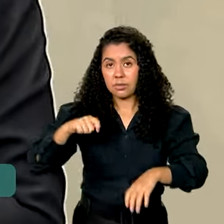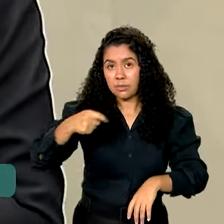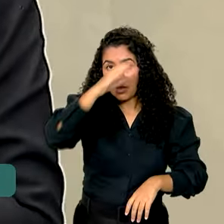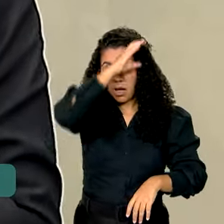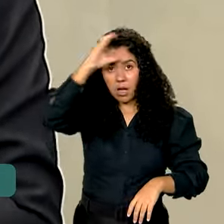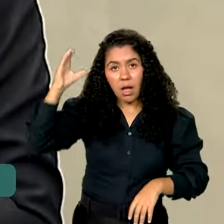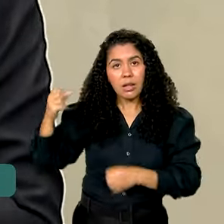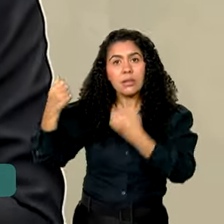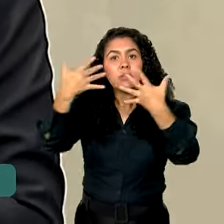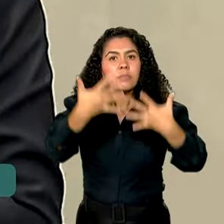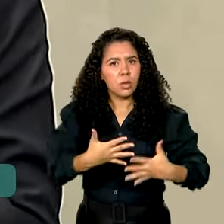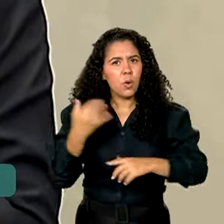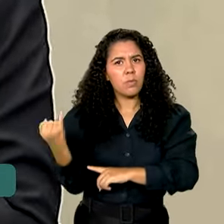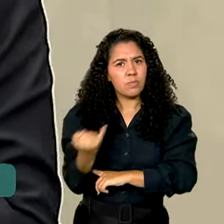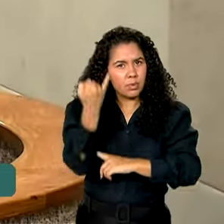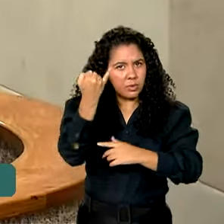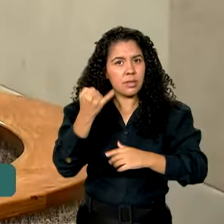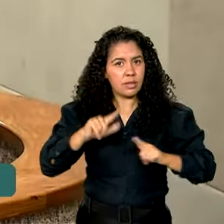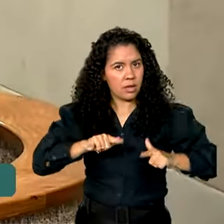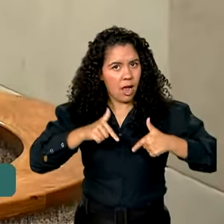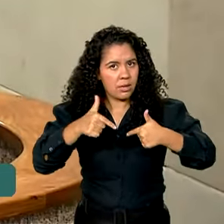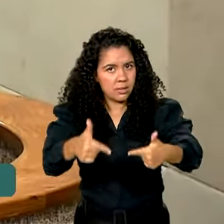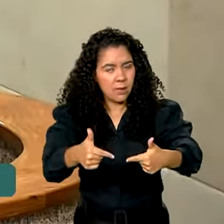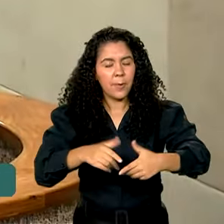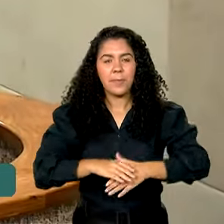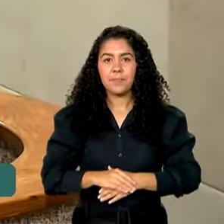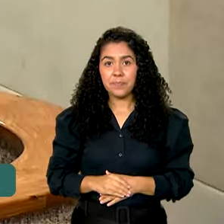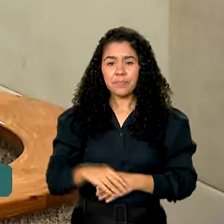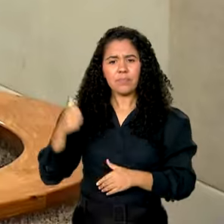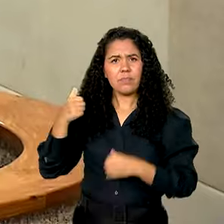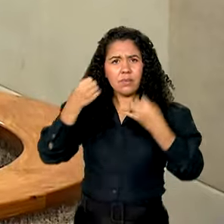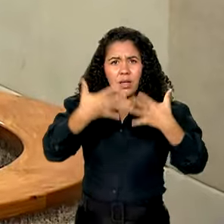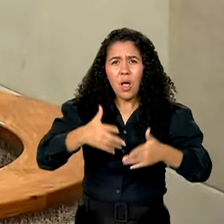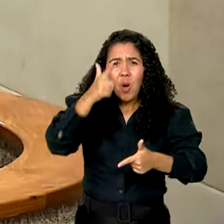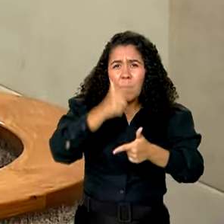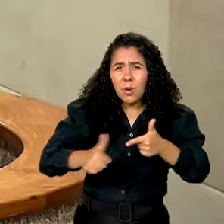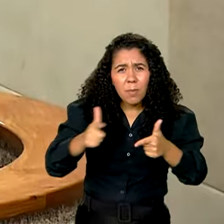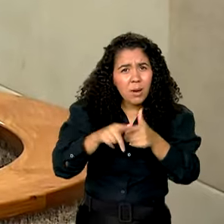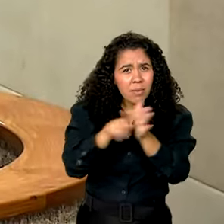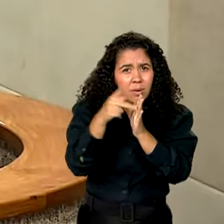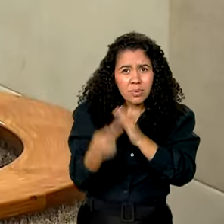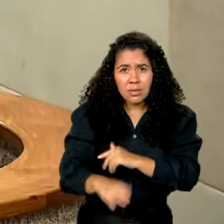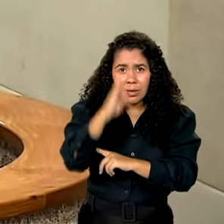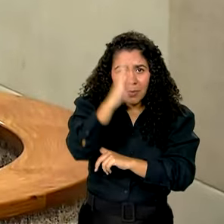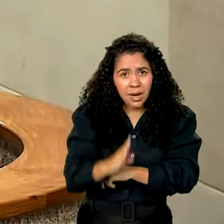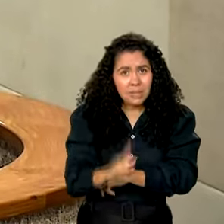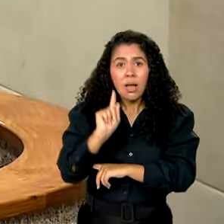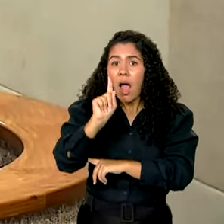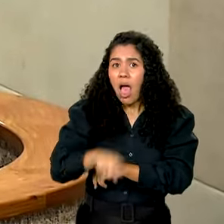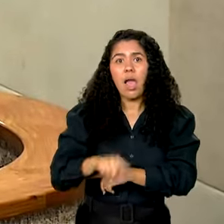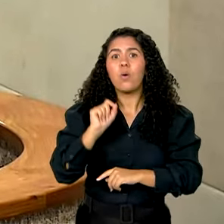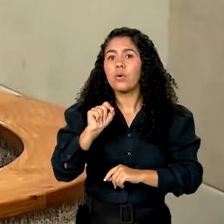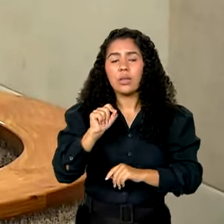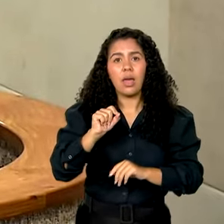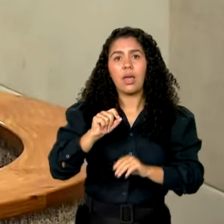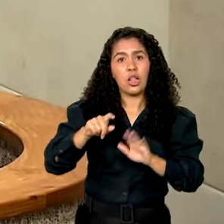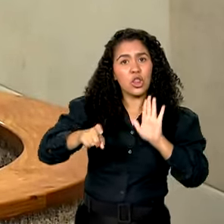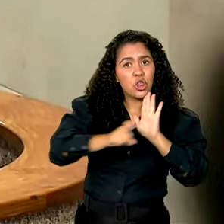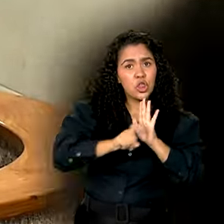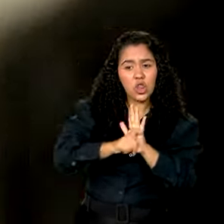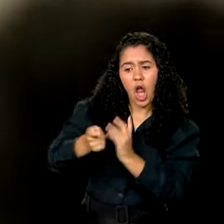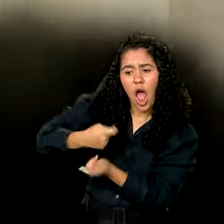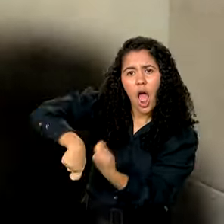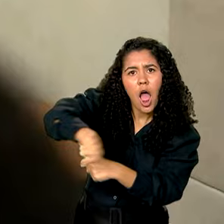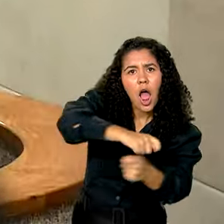a importância da iniciativa. O grande problema da violência do Brasil é o tráfico de drogas. É o grande problema da violência